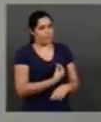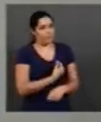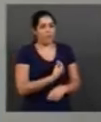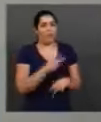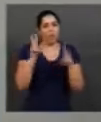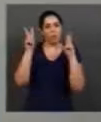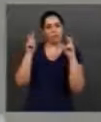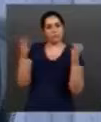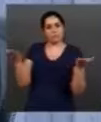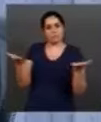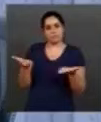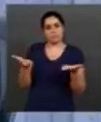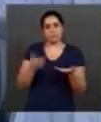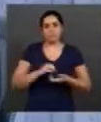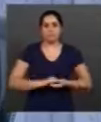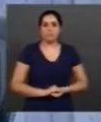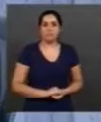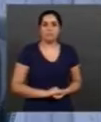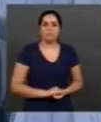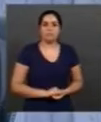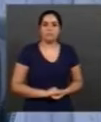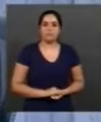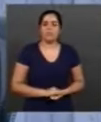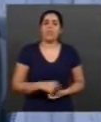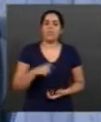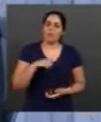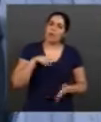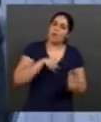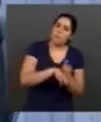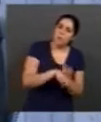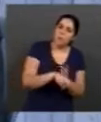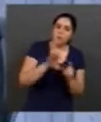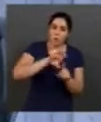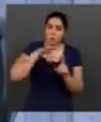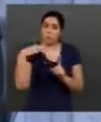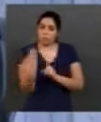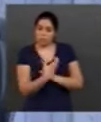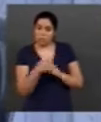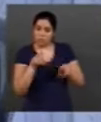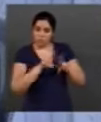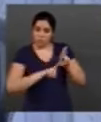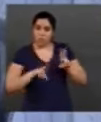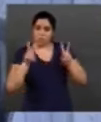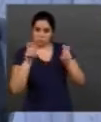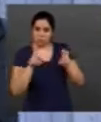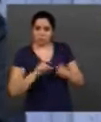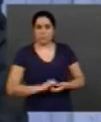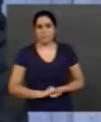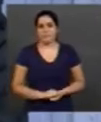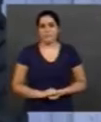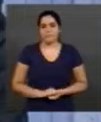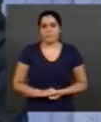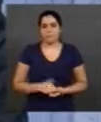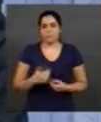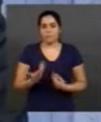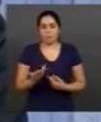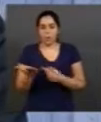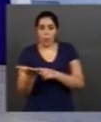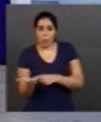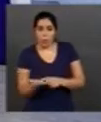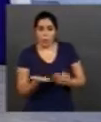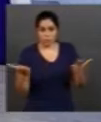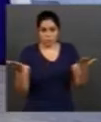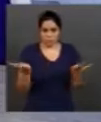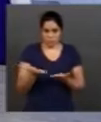do Jornal da UFO de hoje. Tem perguntas da comunidade acadêmica sobre o assunto. E os nossos convidados hoje